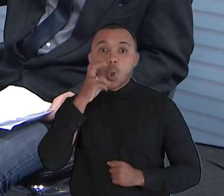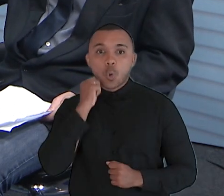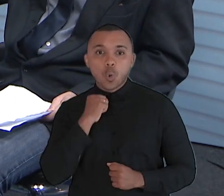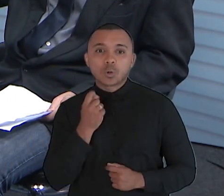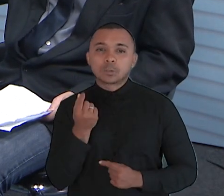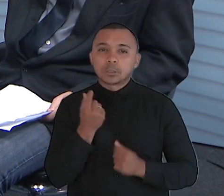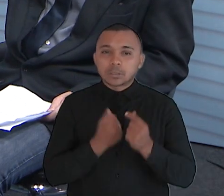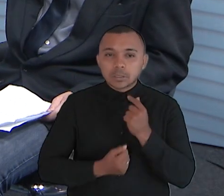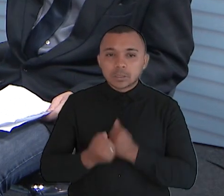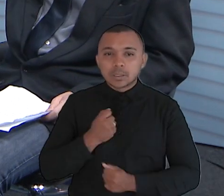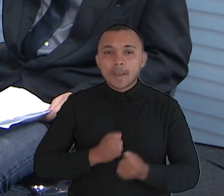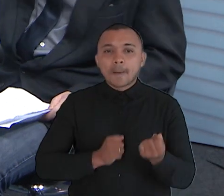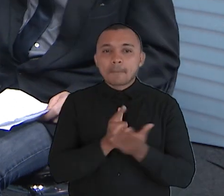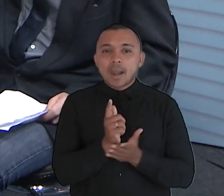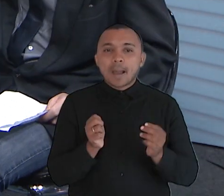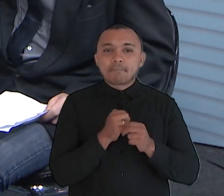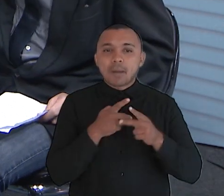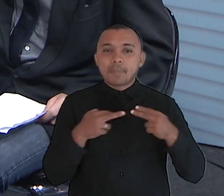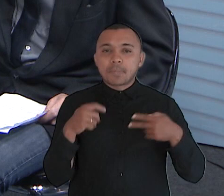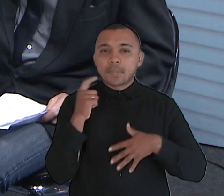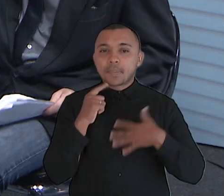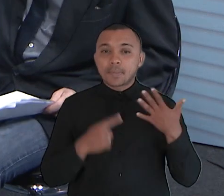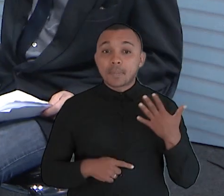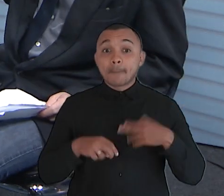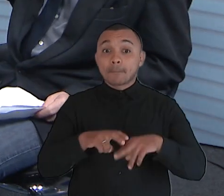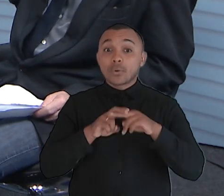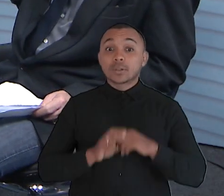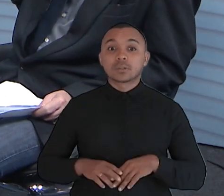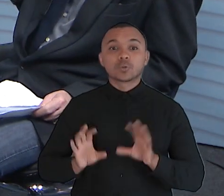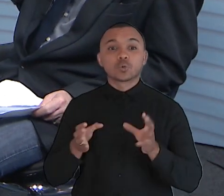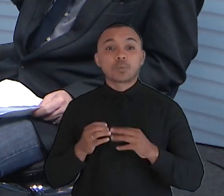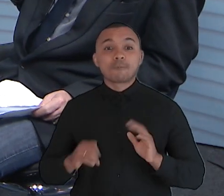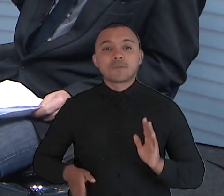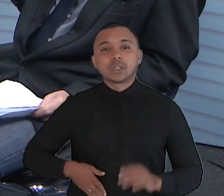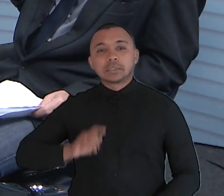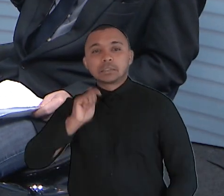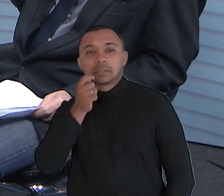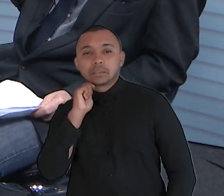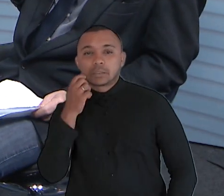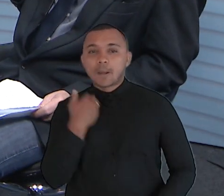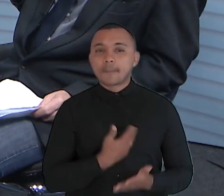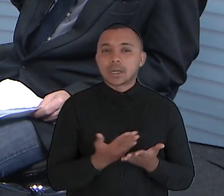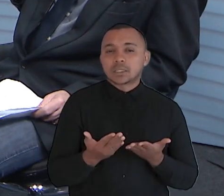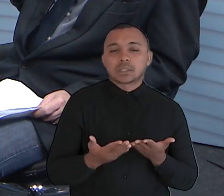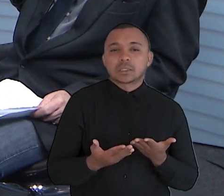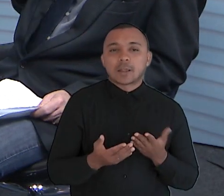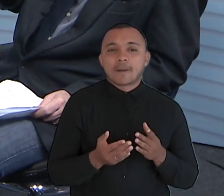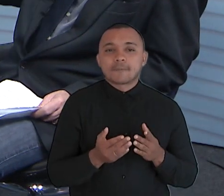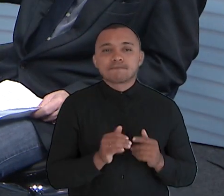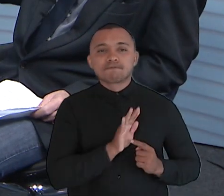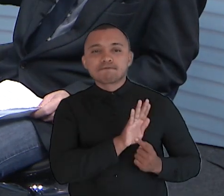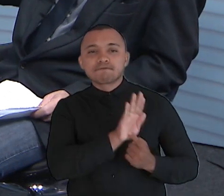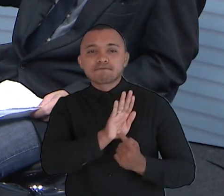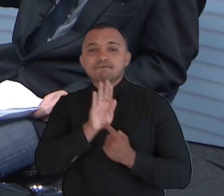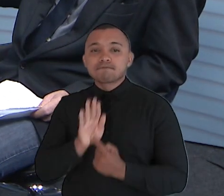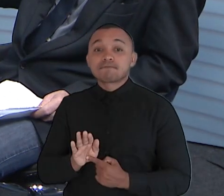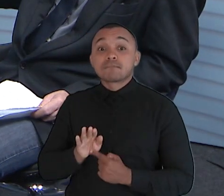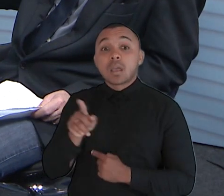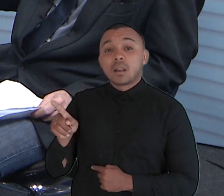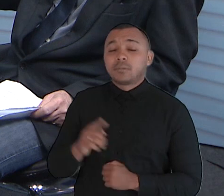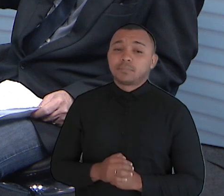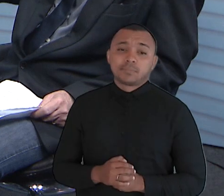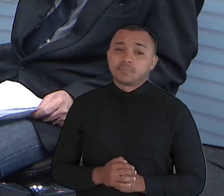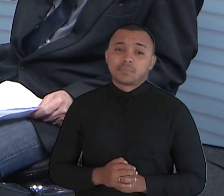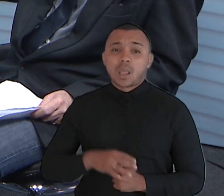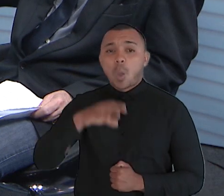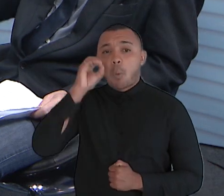comprar as coisinhas dele. E é nesse momento que o tráfego faz a cooptação. Exatamente. Mas se ele... E aí ele entra no mundo do crime e